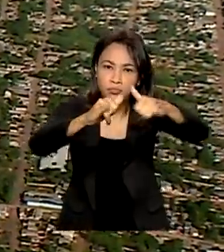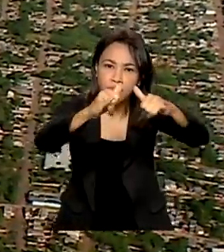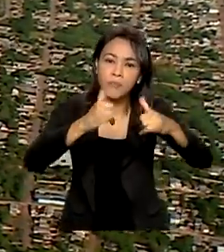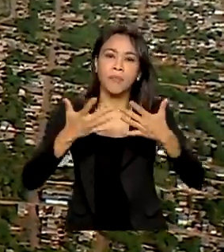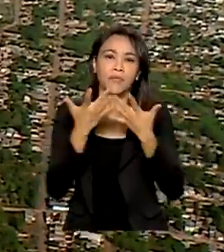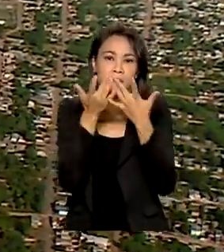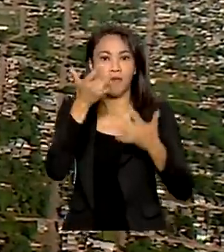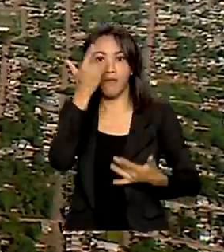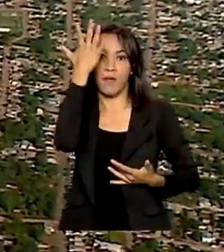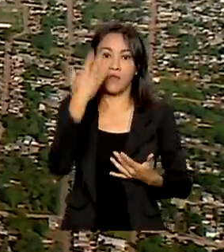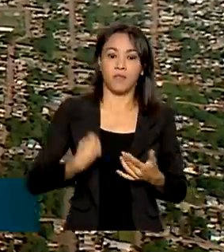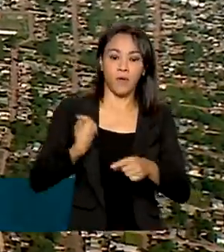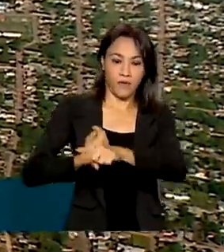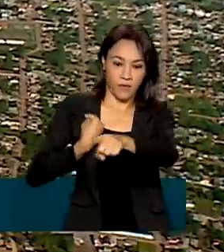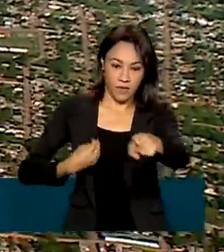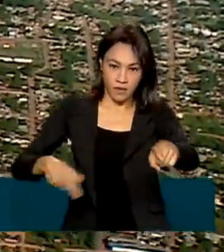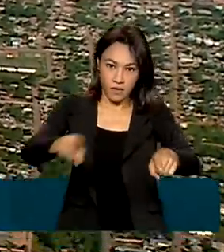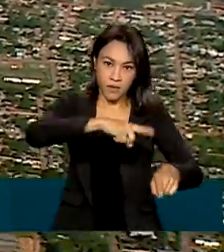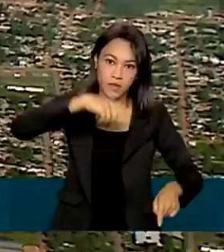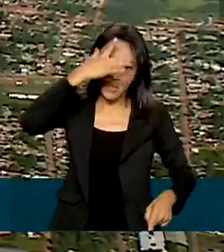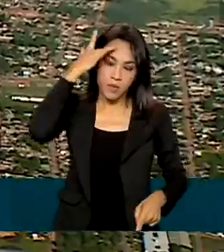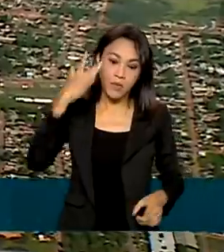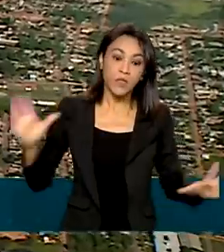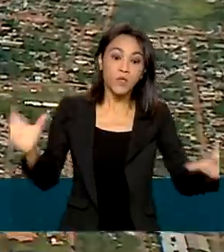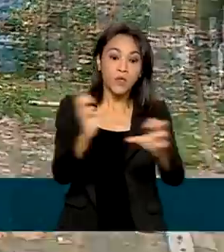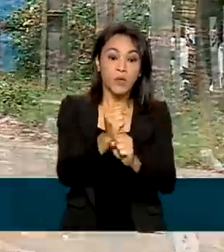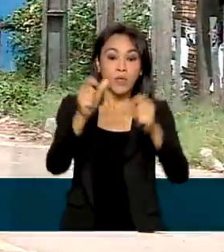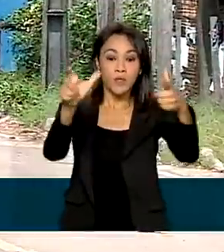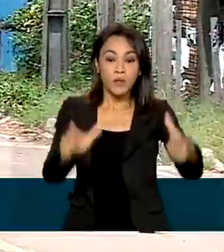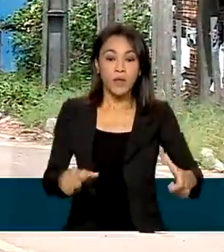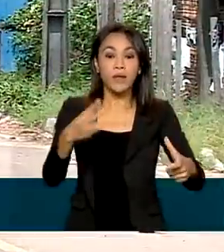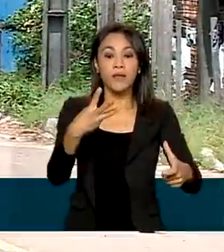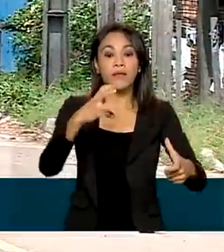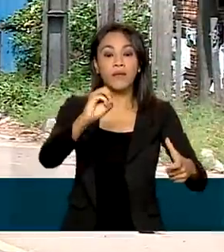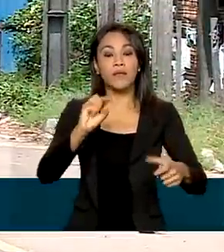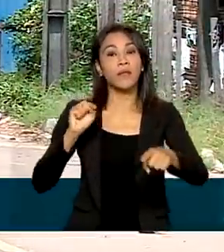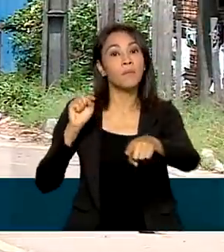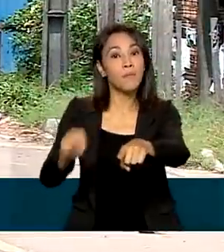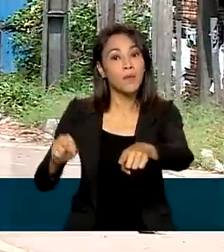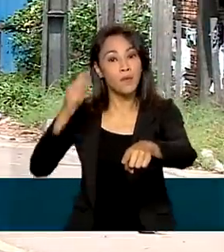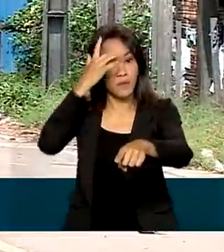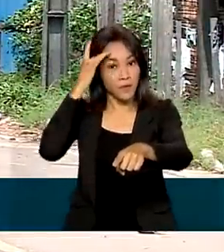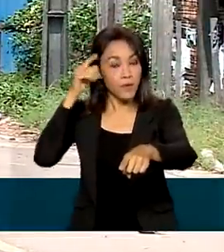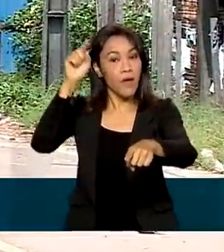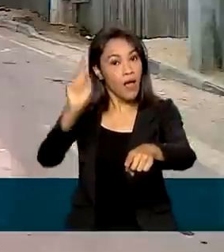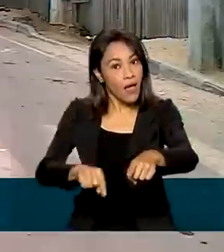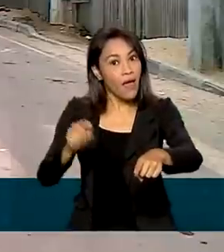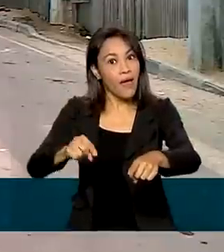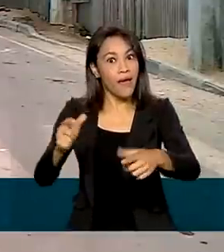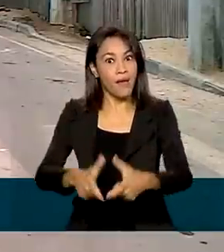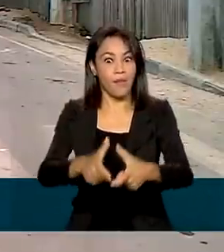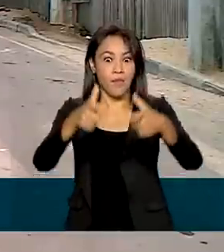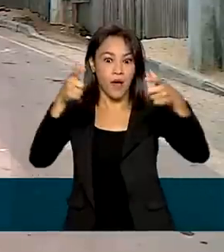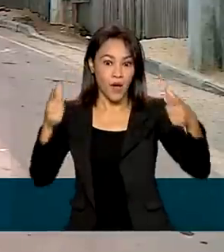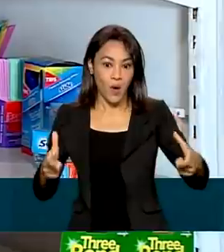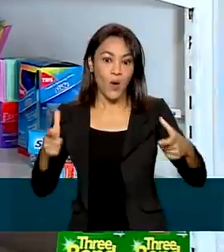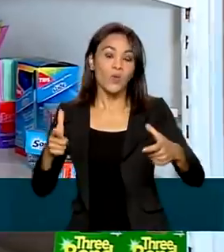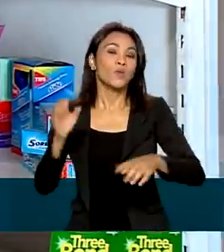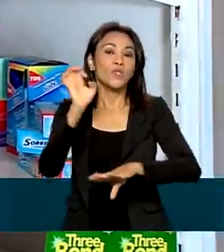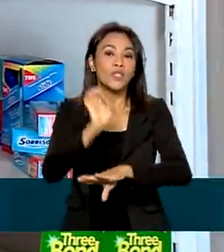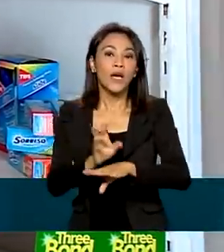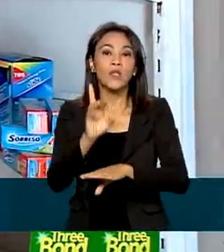município de Rorainópolis tem cerca de 30 mil habitantes. É a segunda maior cidade do estado de Roraima. Nesta esquina,